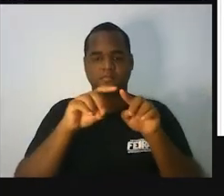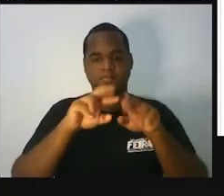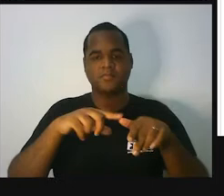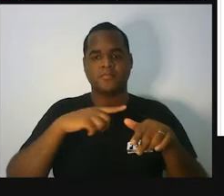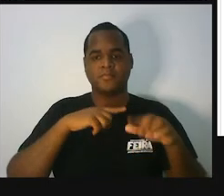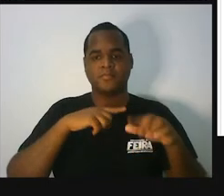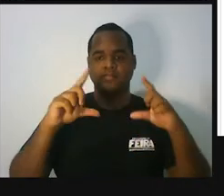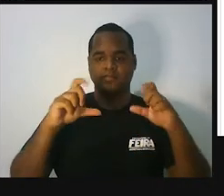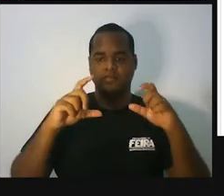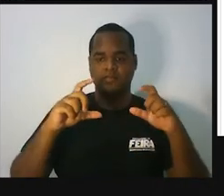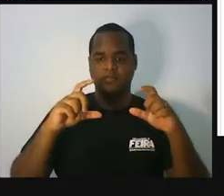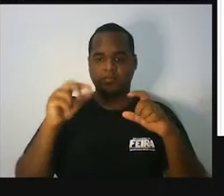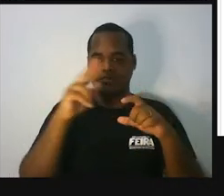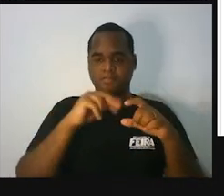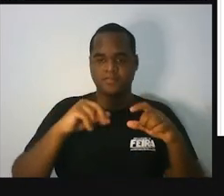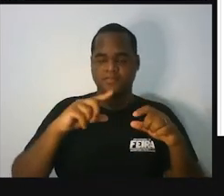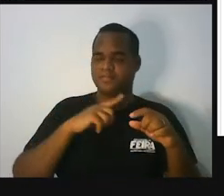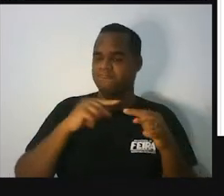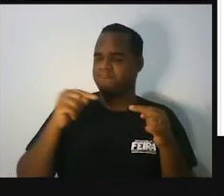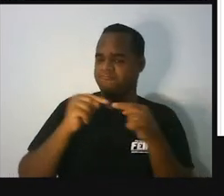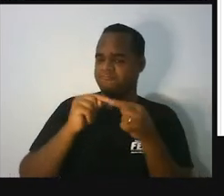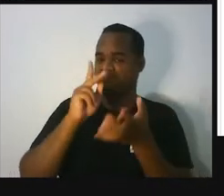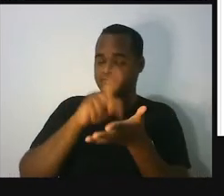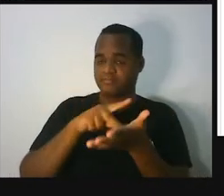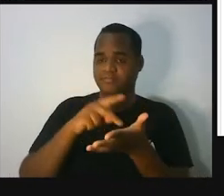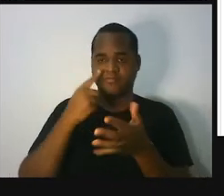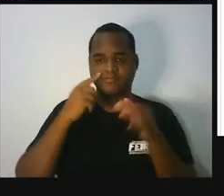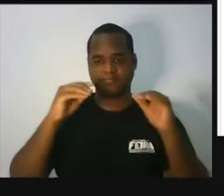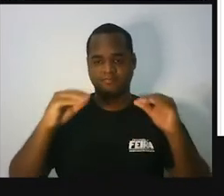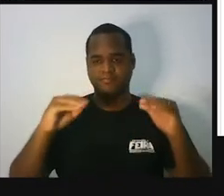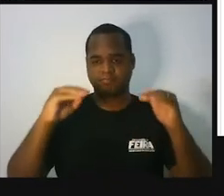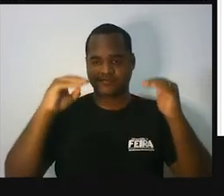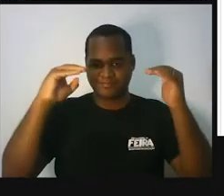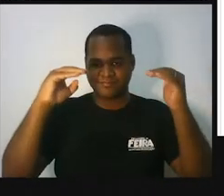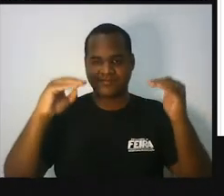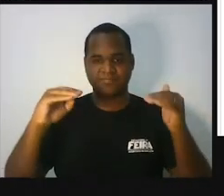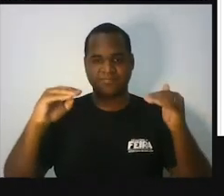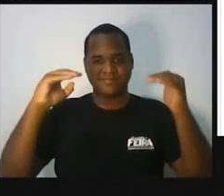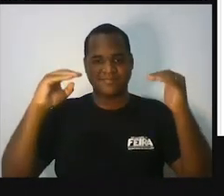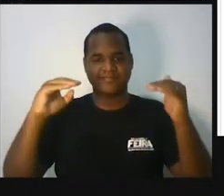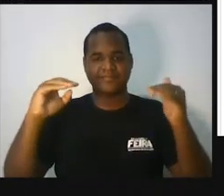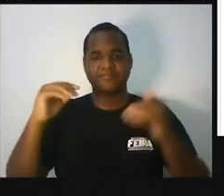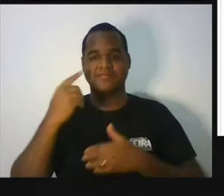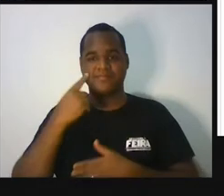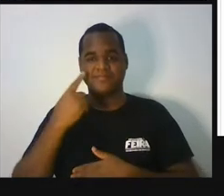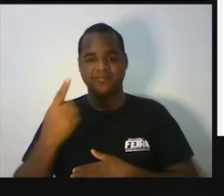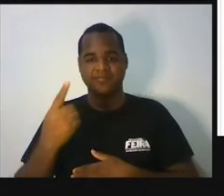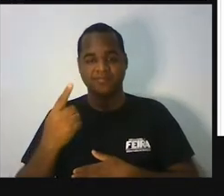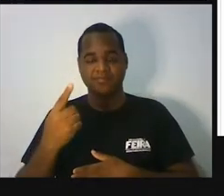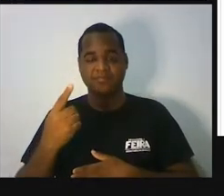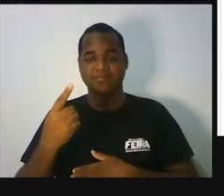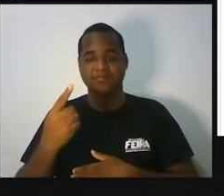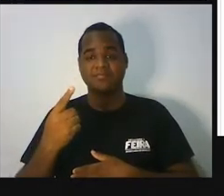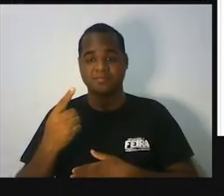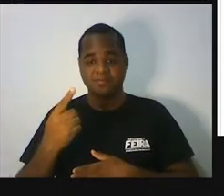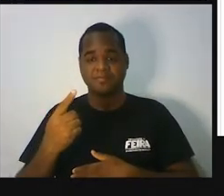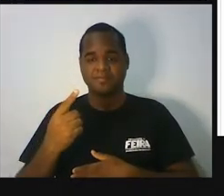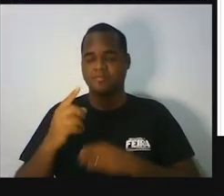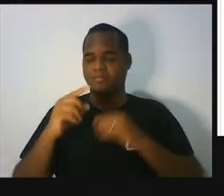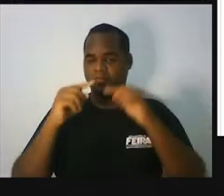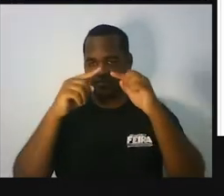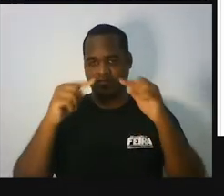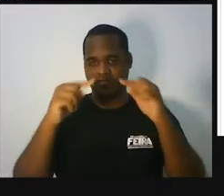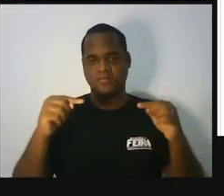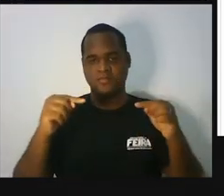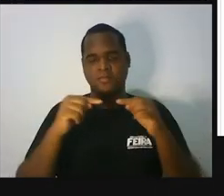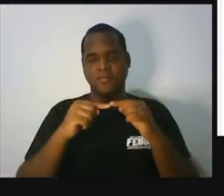triângulo, porque, na verdade, olha só, eu vou subir um pouquinho essa imagem, veja que aqui em cima, olha só,